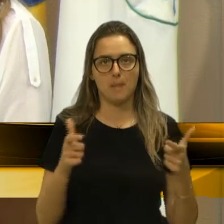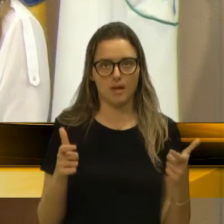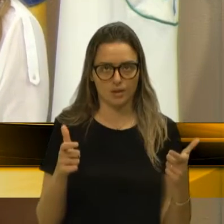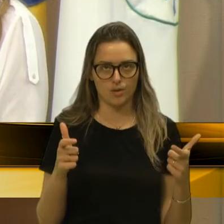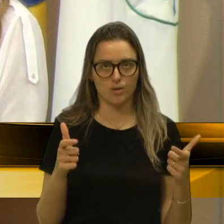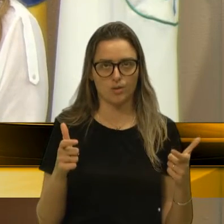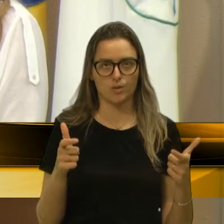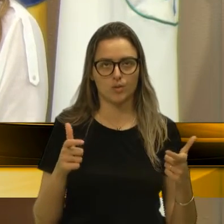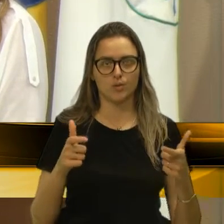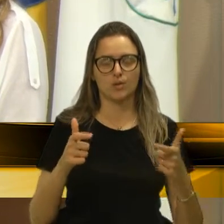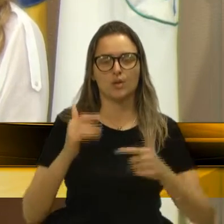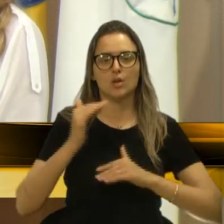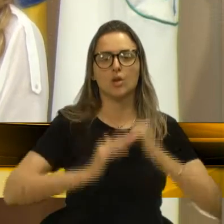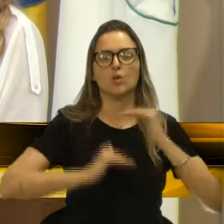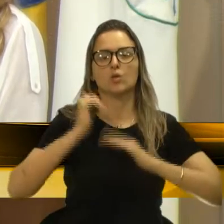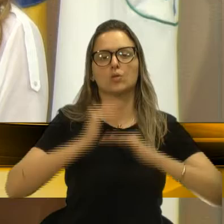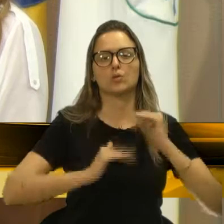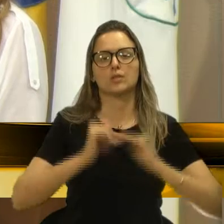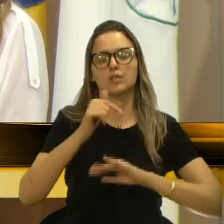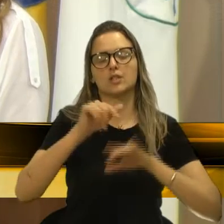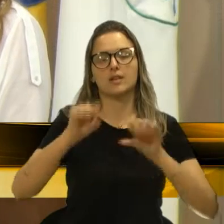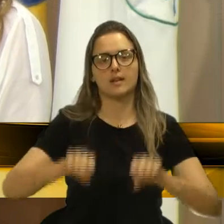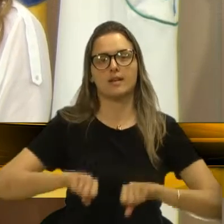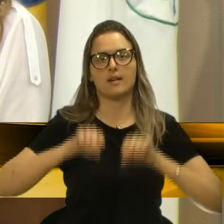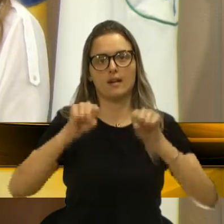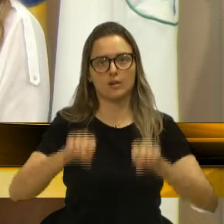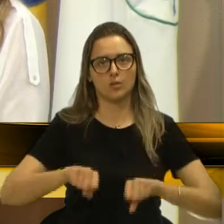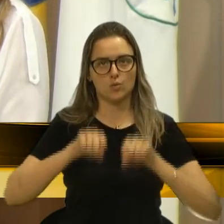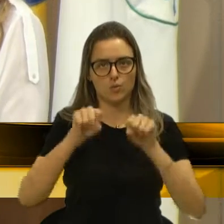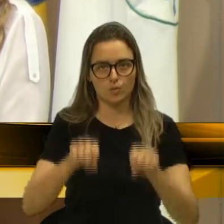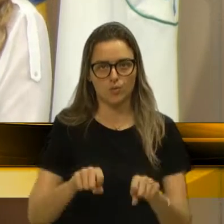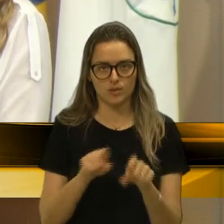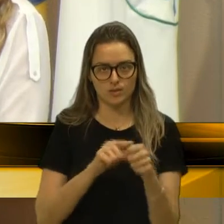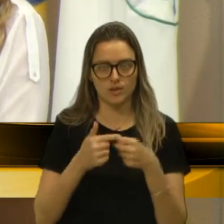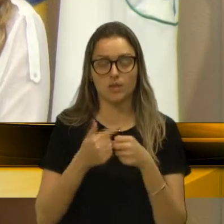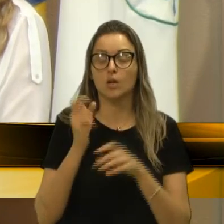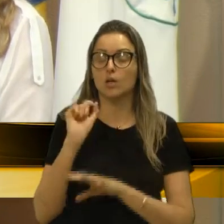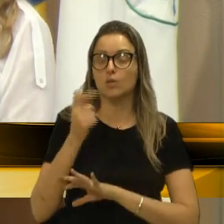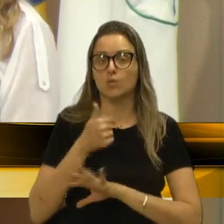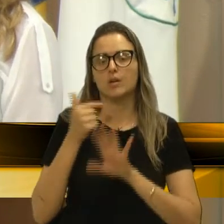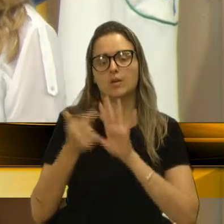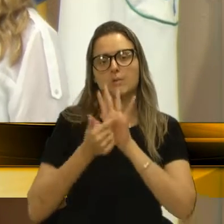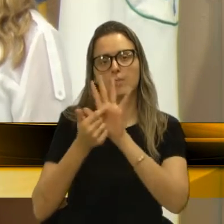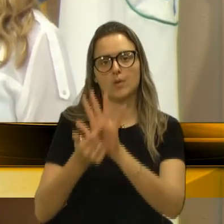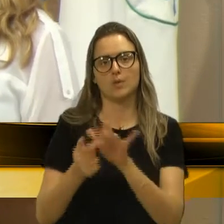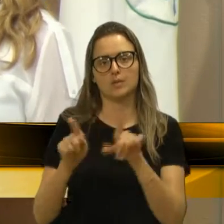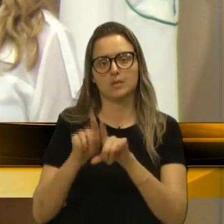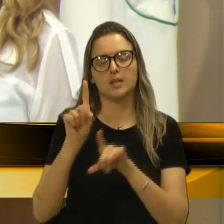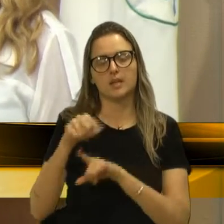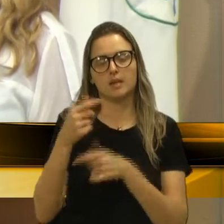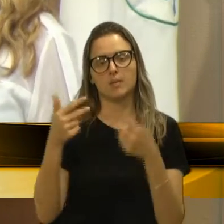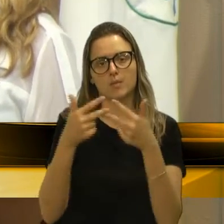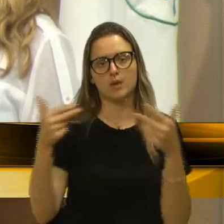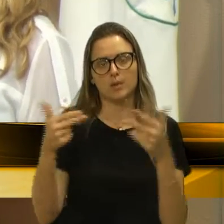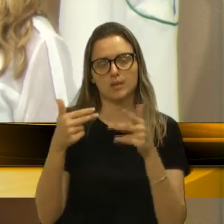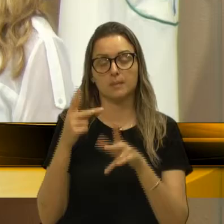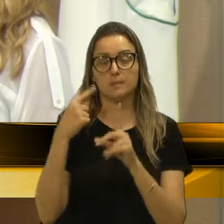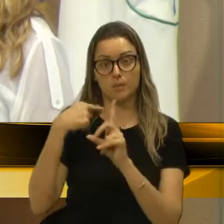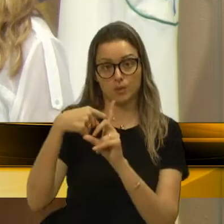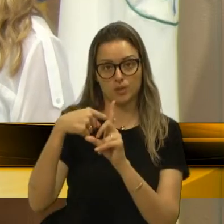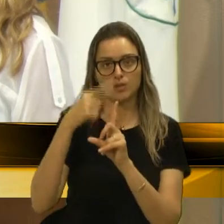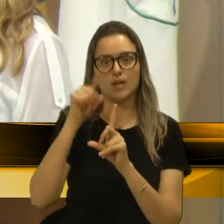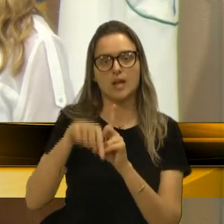presídio de Canoas. O que eu destacaria, como bem positivo, é o tratamento